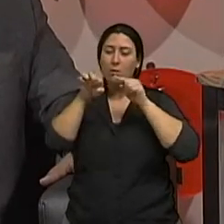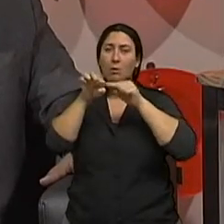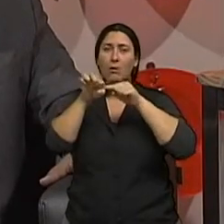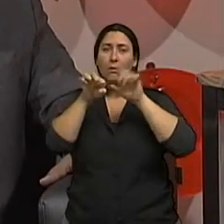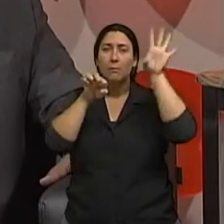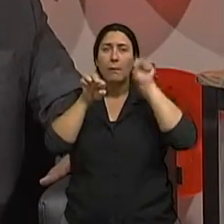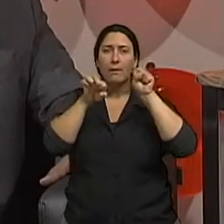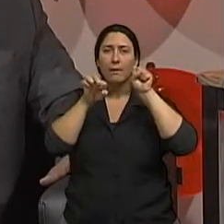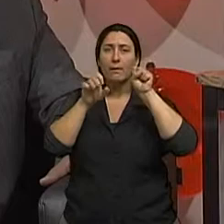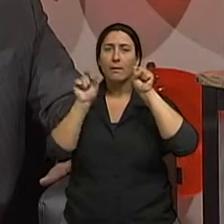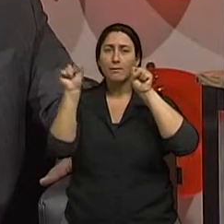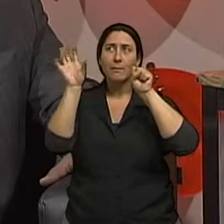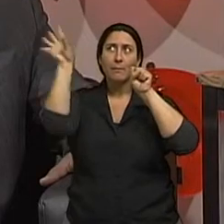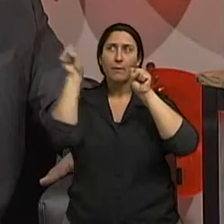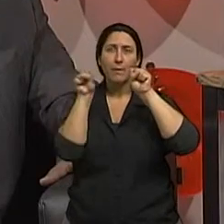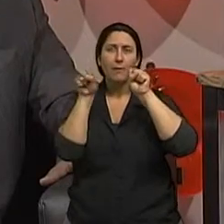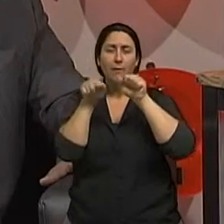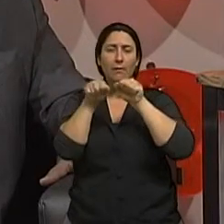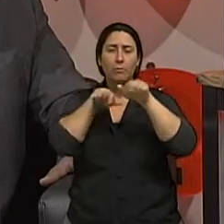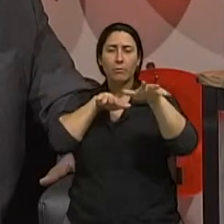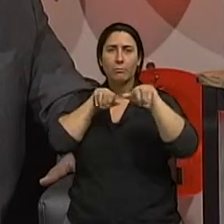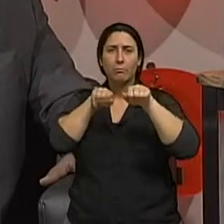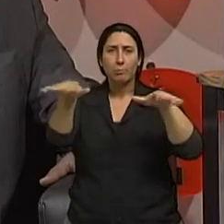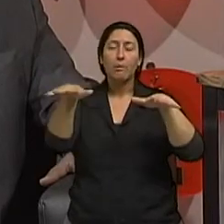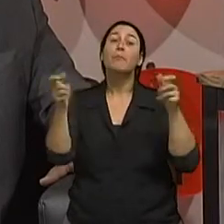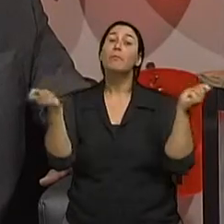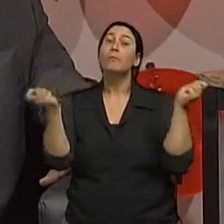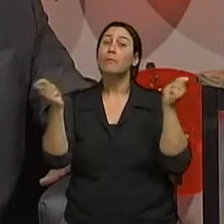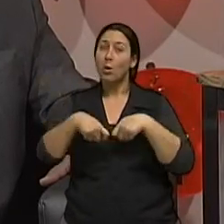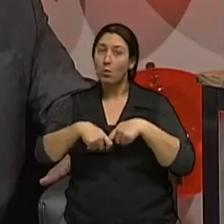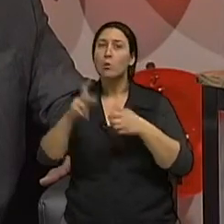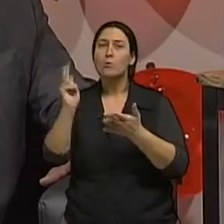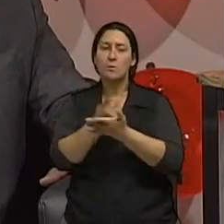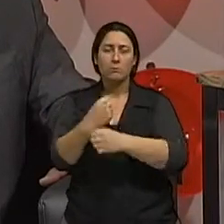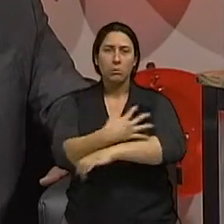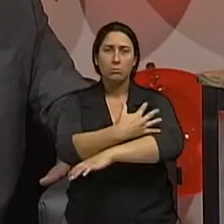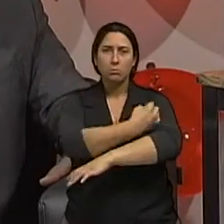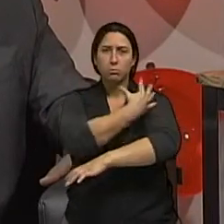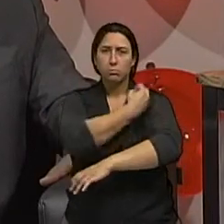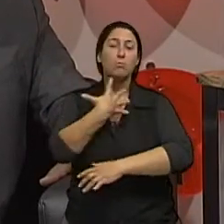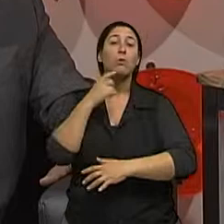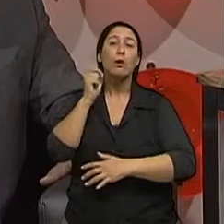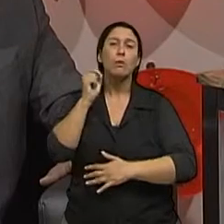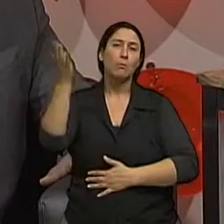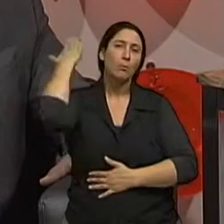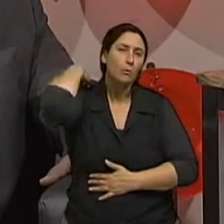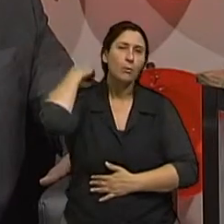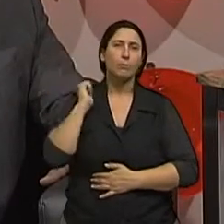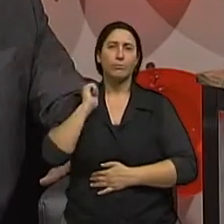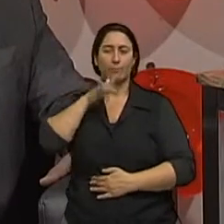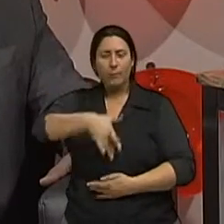disseminam fazendo metástases que vão levar à morte dessa pessoa metástases no pulmão metástases no